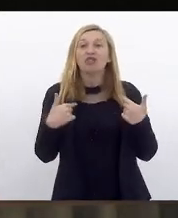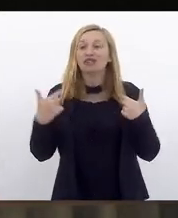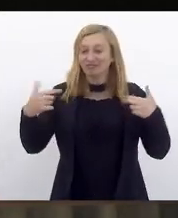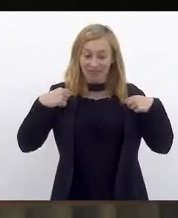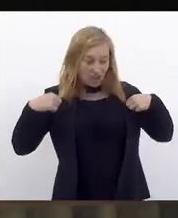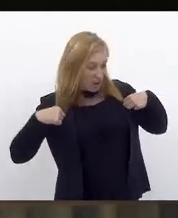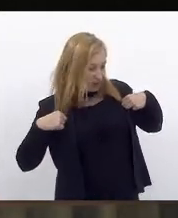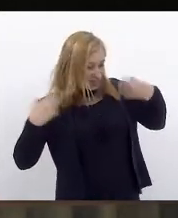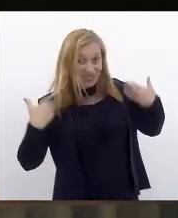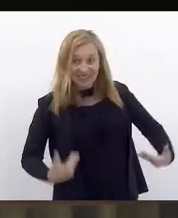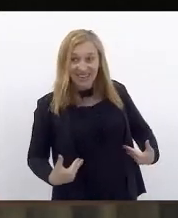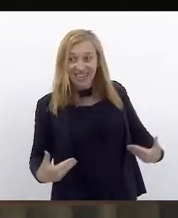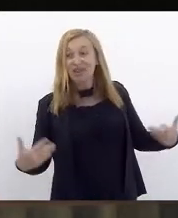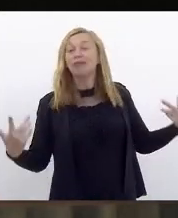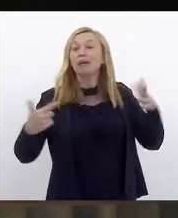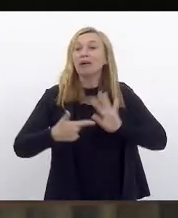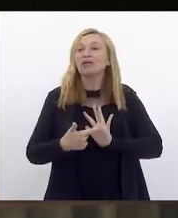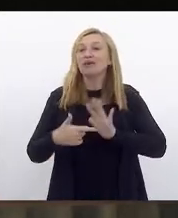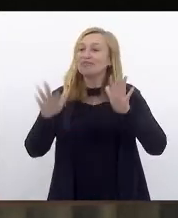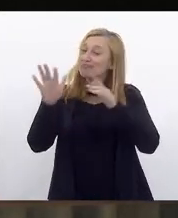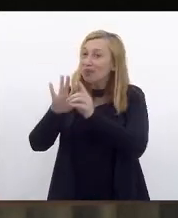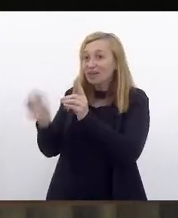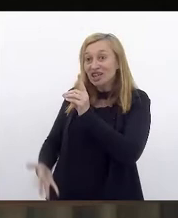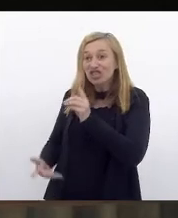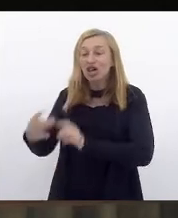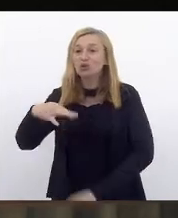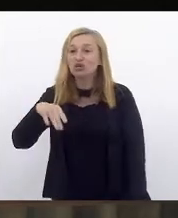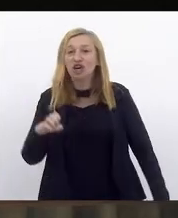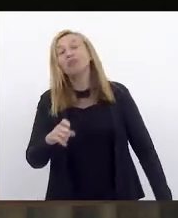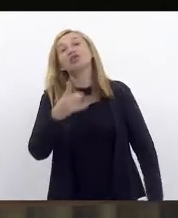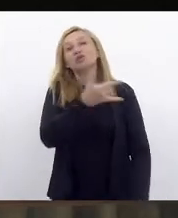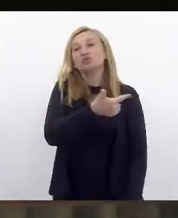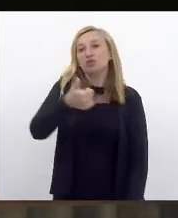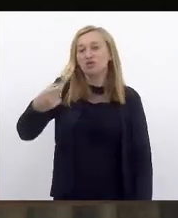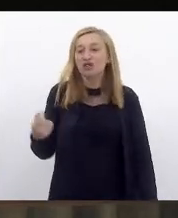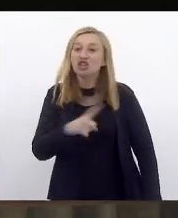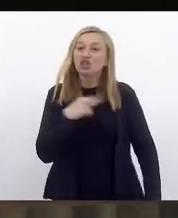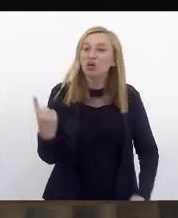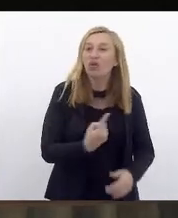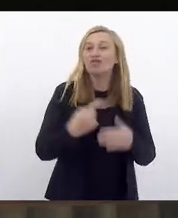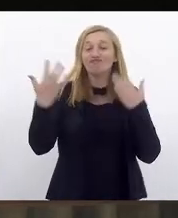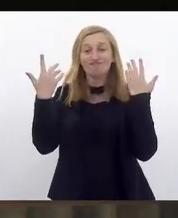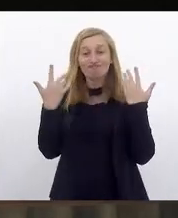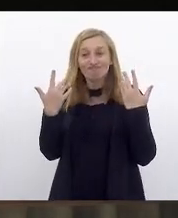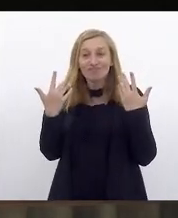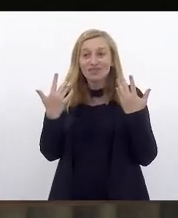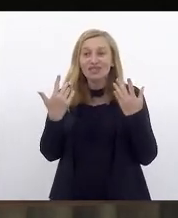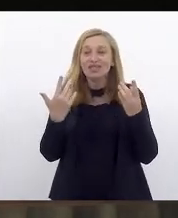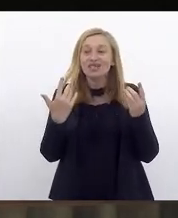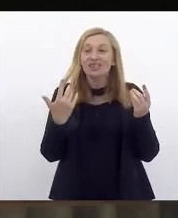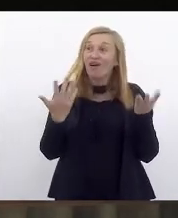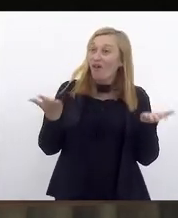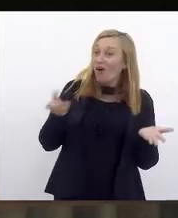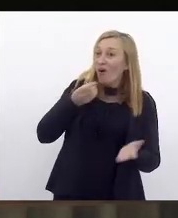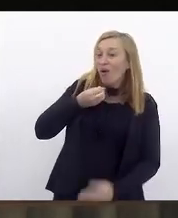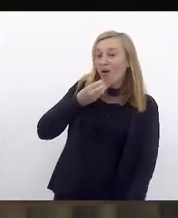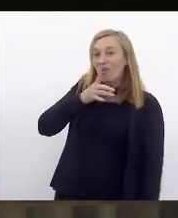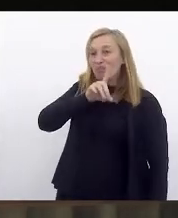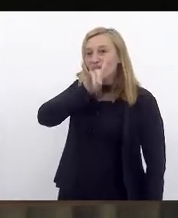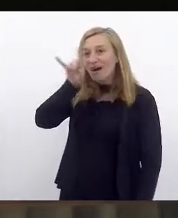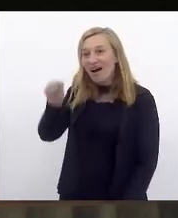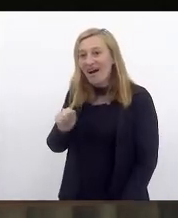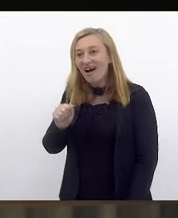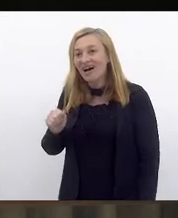ainda para homenagear o charme. E em 2020 nós celebramos... Opa, a deputada Adriana